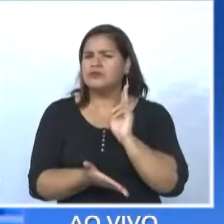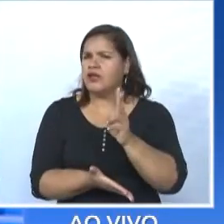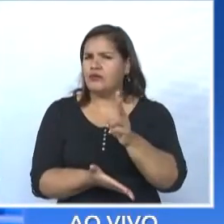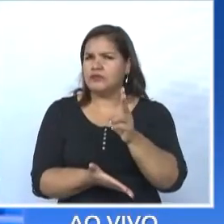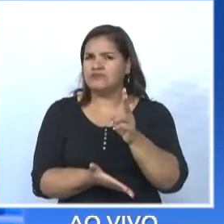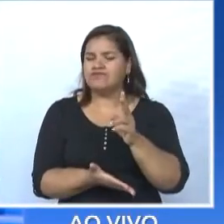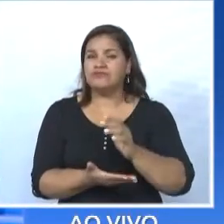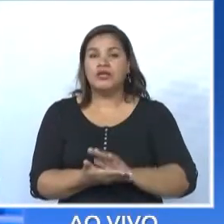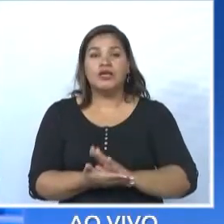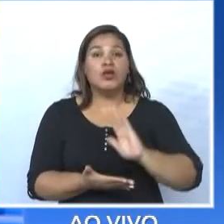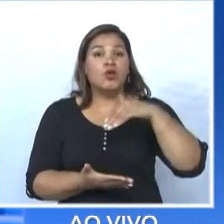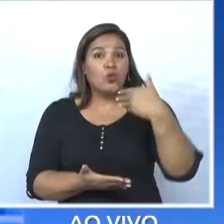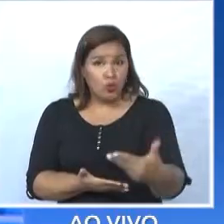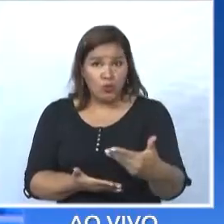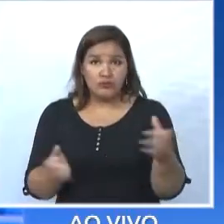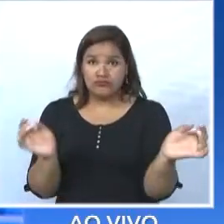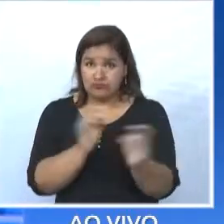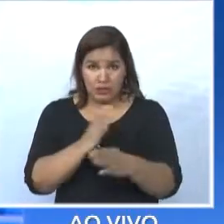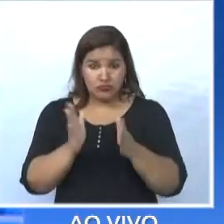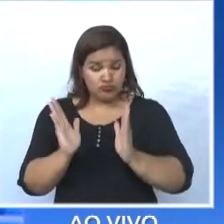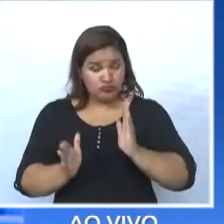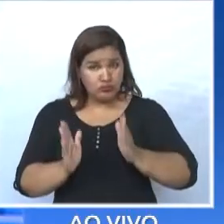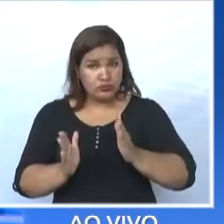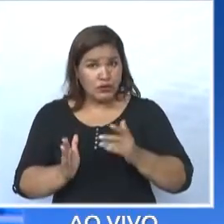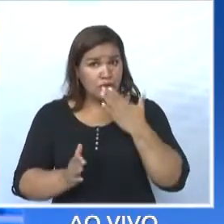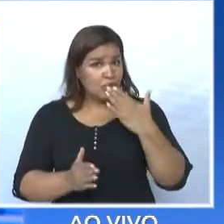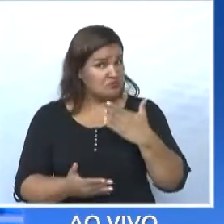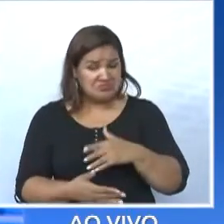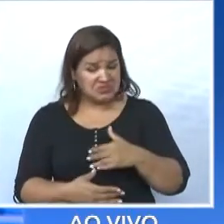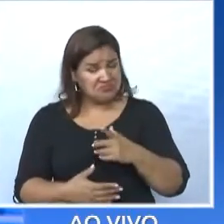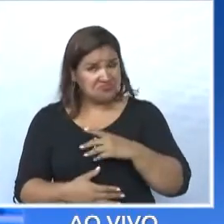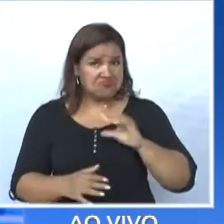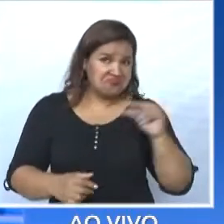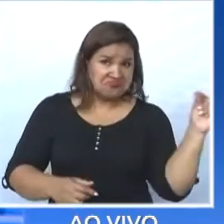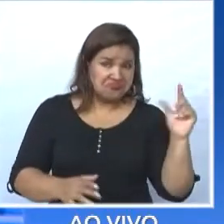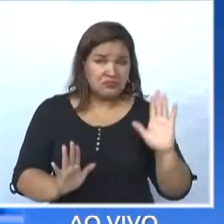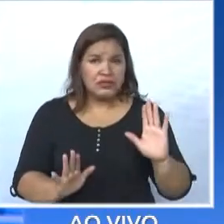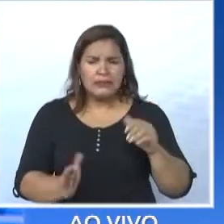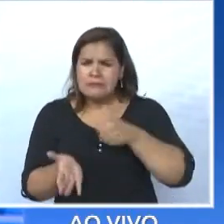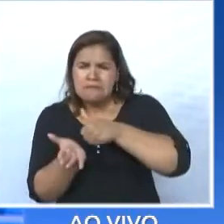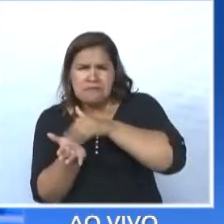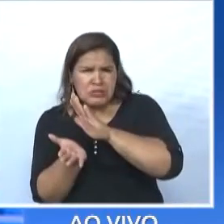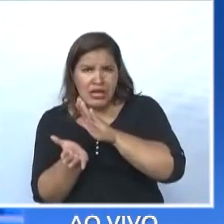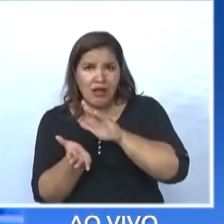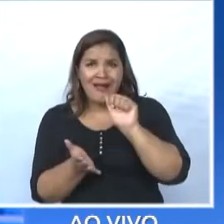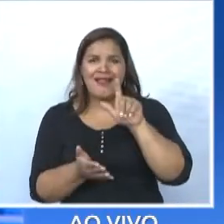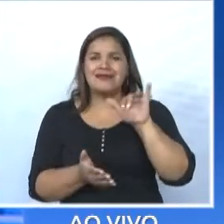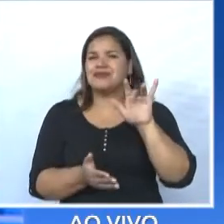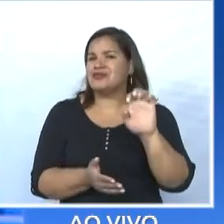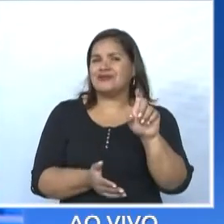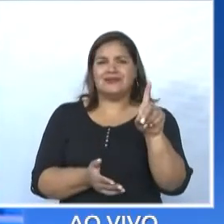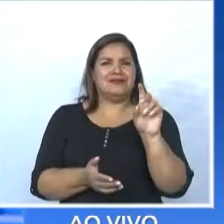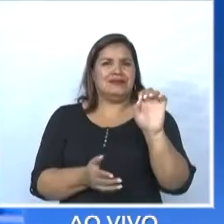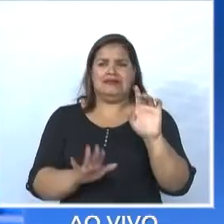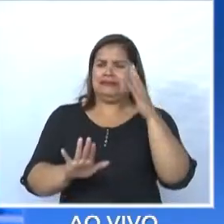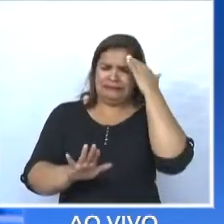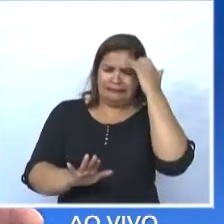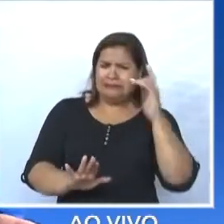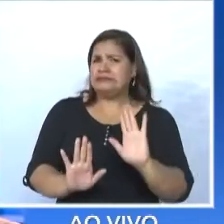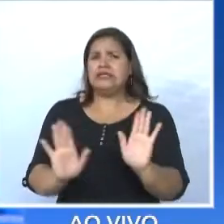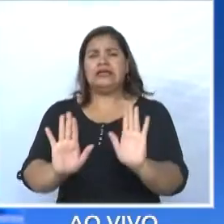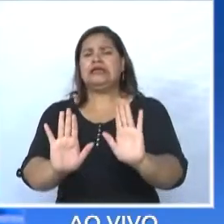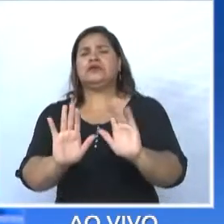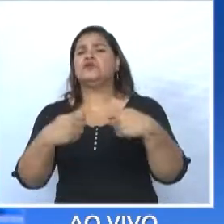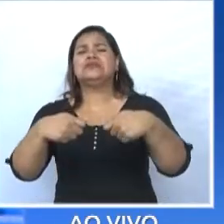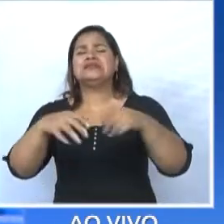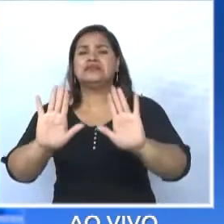Quando finda o mandato, eu peço para sair. Ah, nós vamos expulsar o Alexandre do PSDB. Espera aí, gente. Não precisa disso. Eu estou